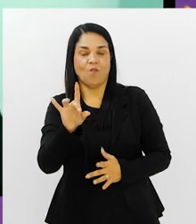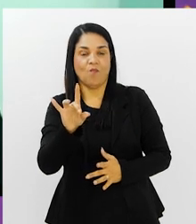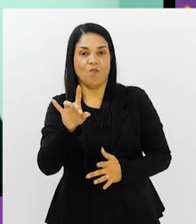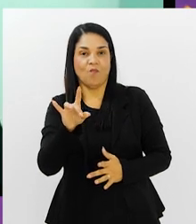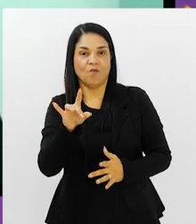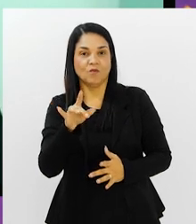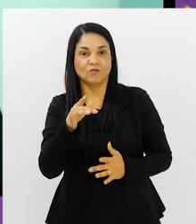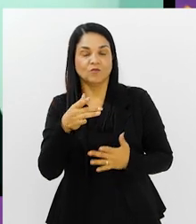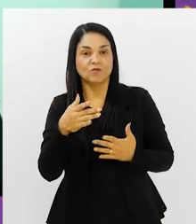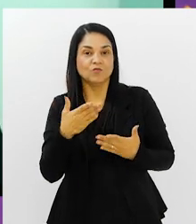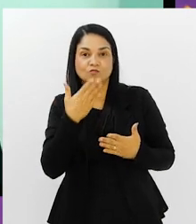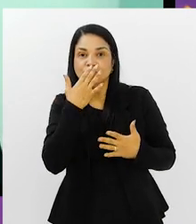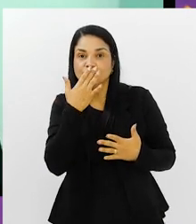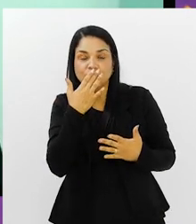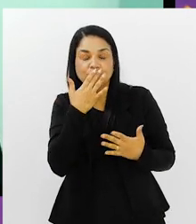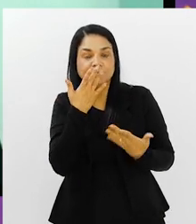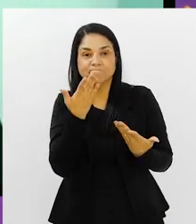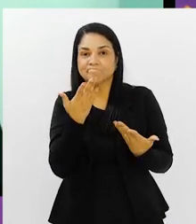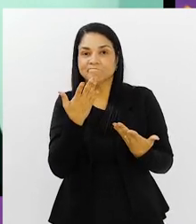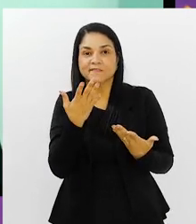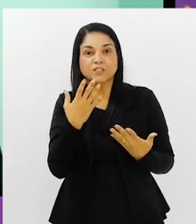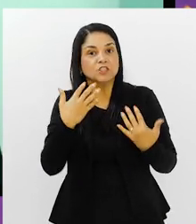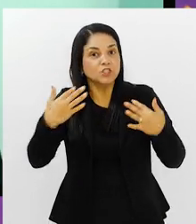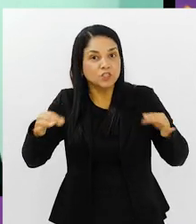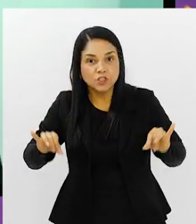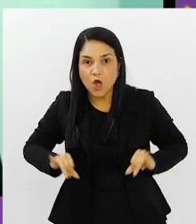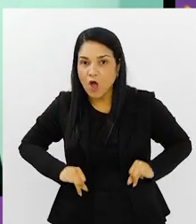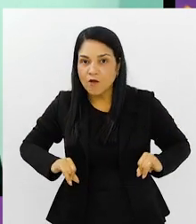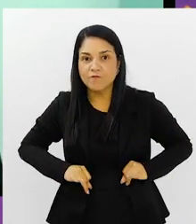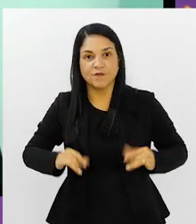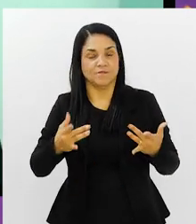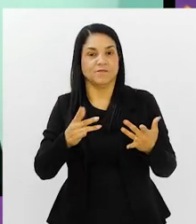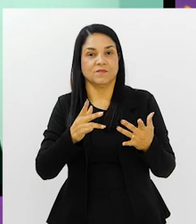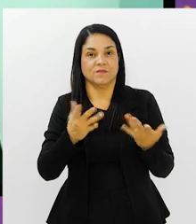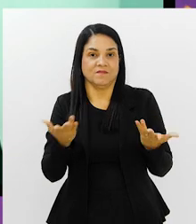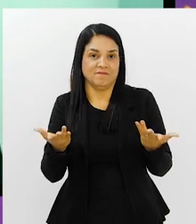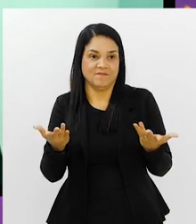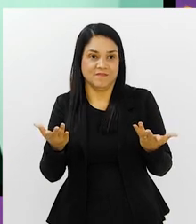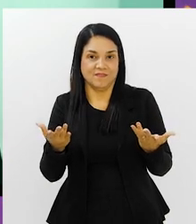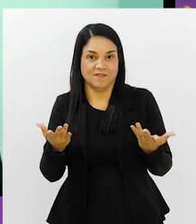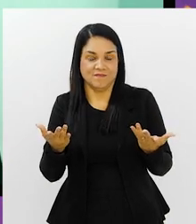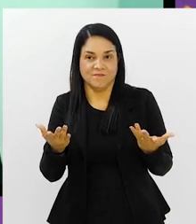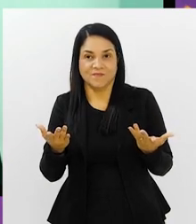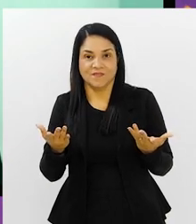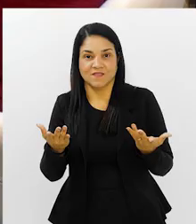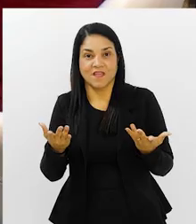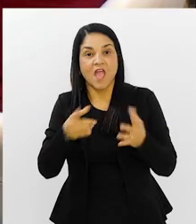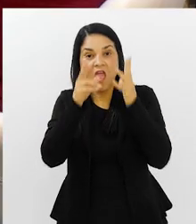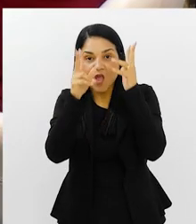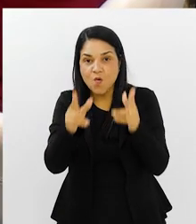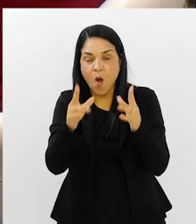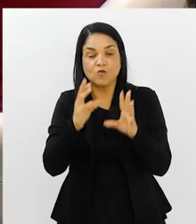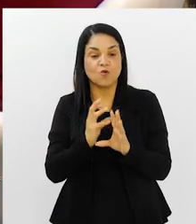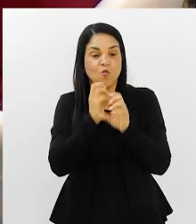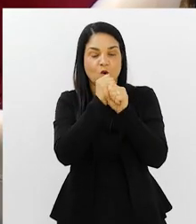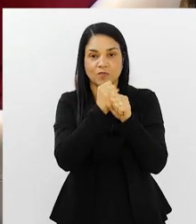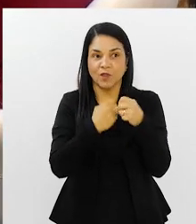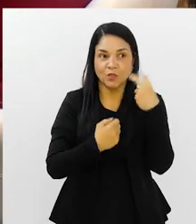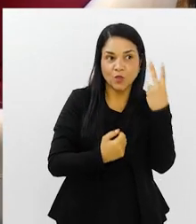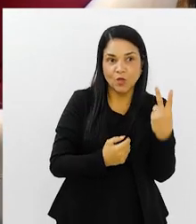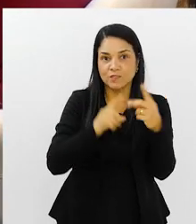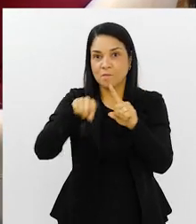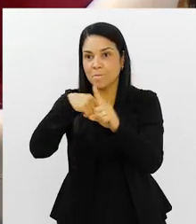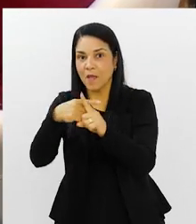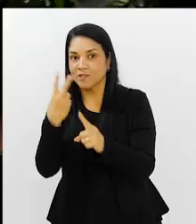a categoria não vem, o time padece, Rui. É simples, é matemática pura. Dois mais dois, quanto é, Rui? São quatro, né? Até o